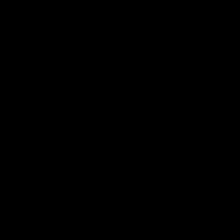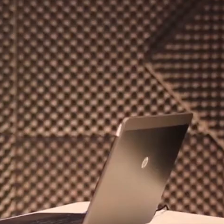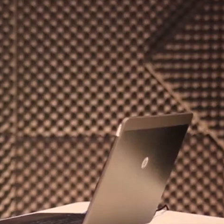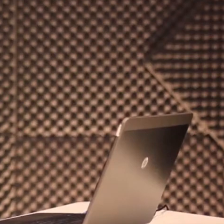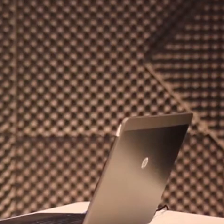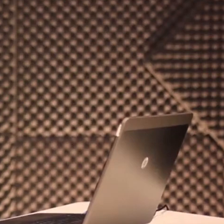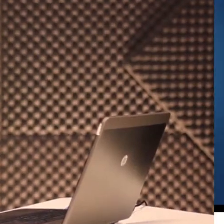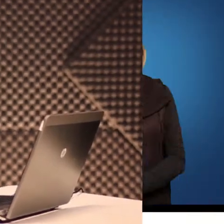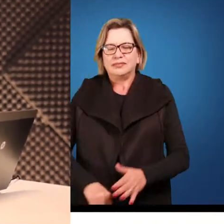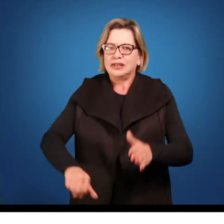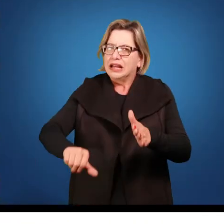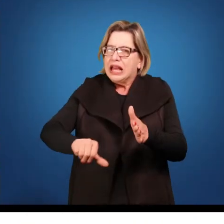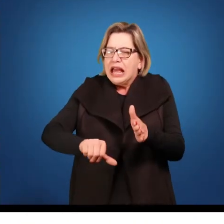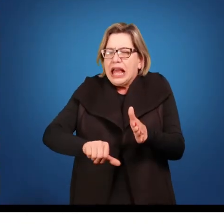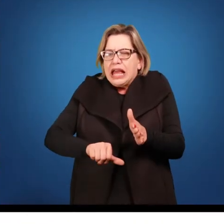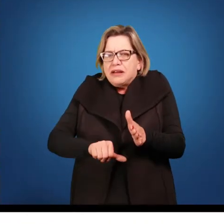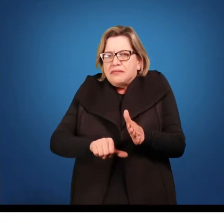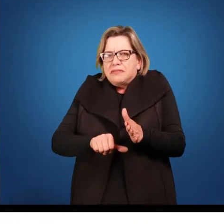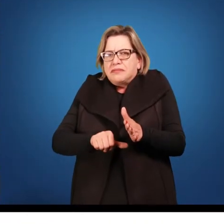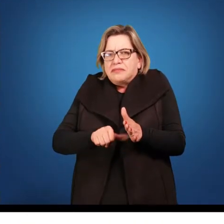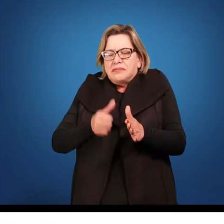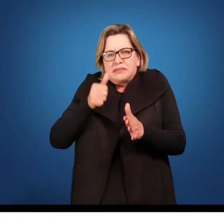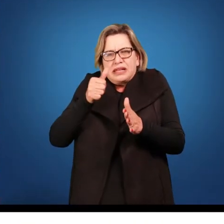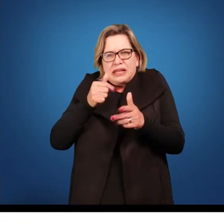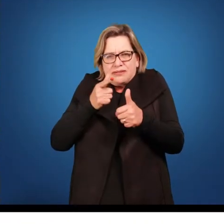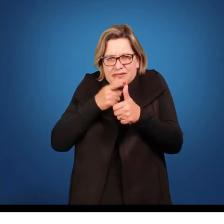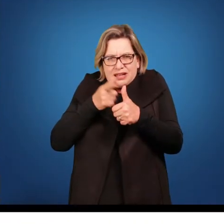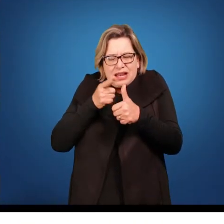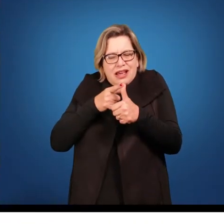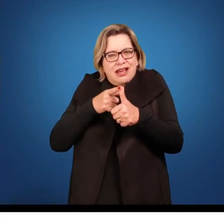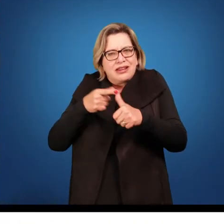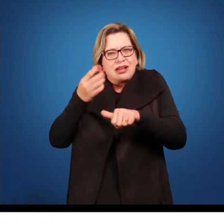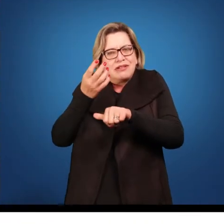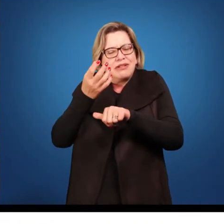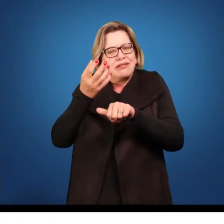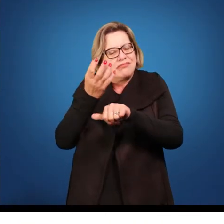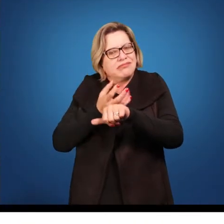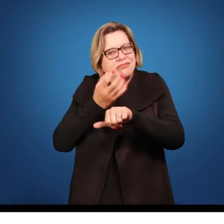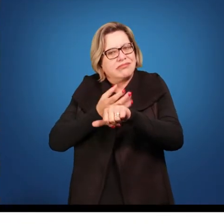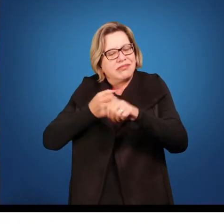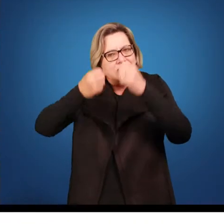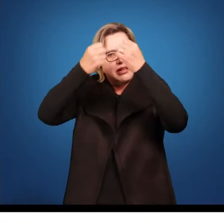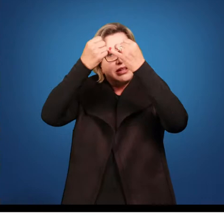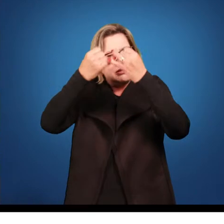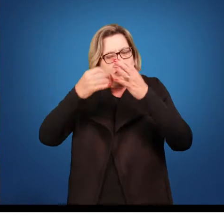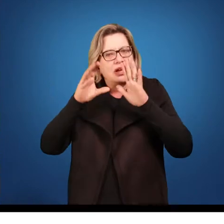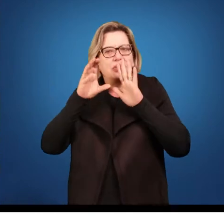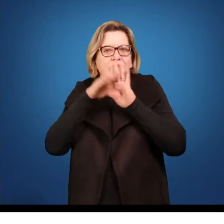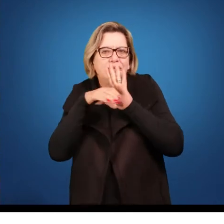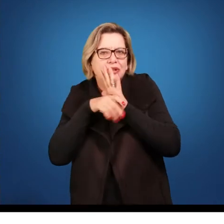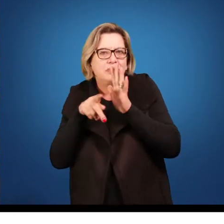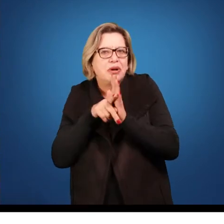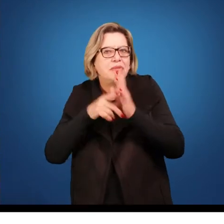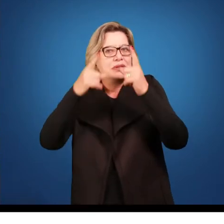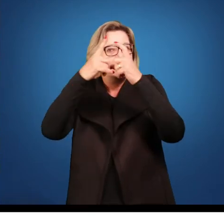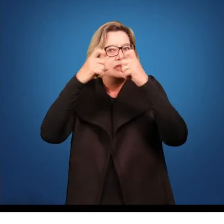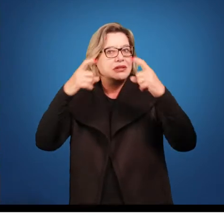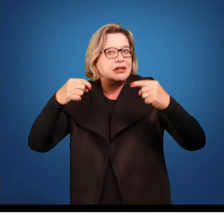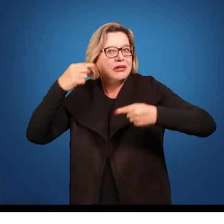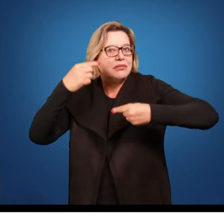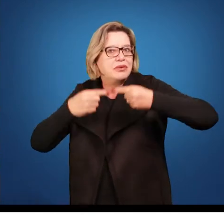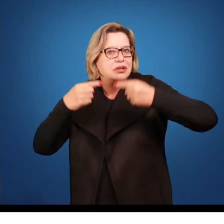No primeiro momento, nossa disciplina vai se ater a conceito de ciência política e